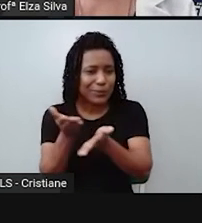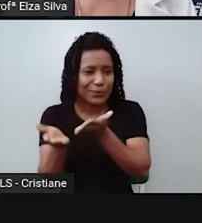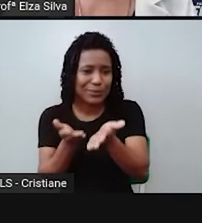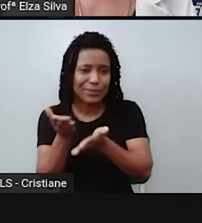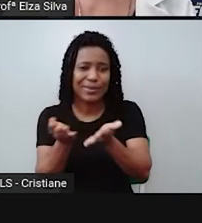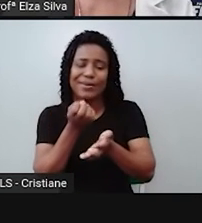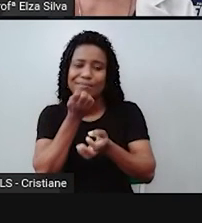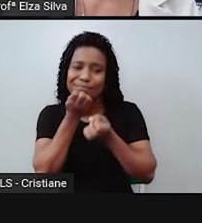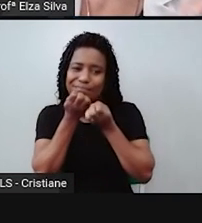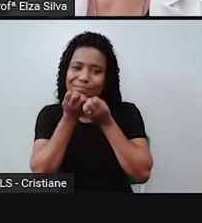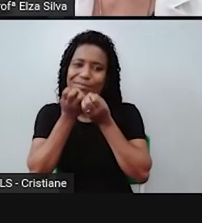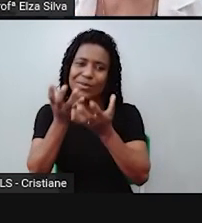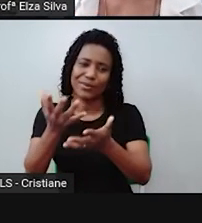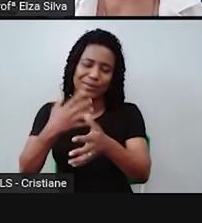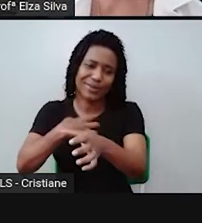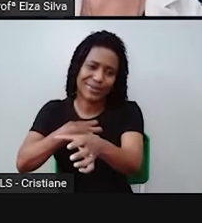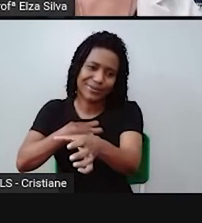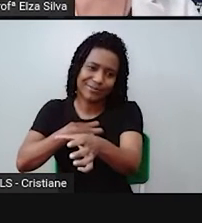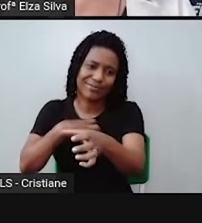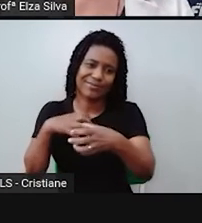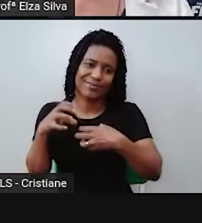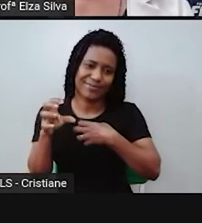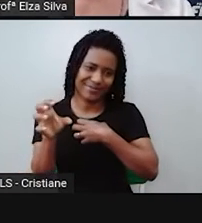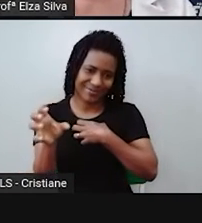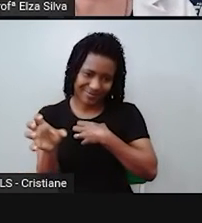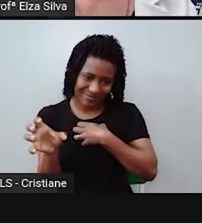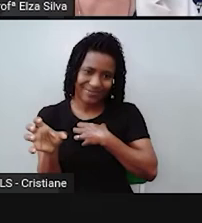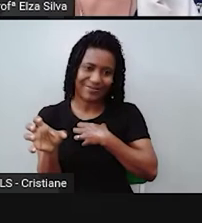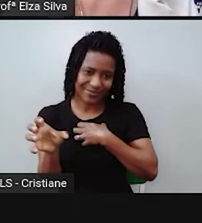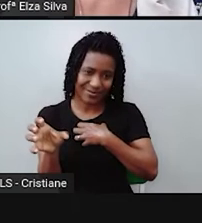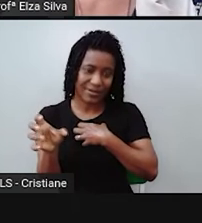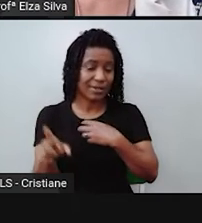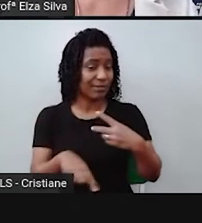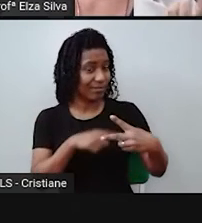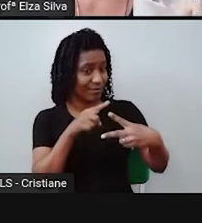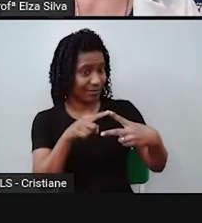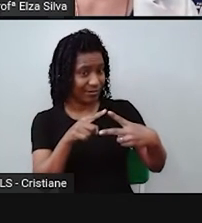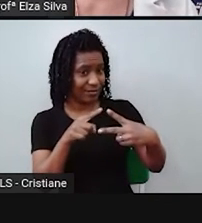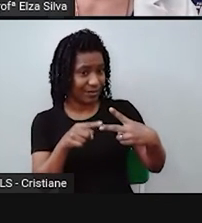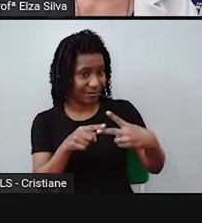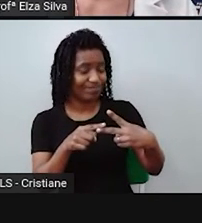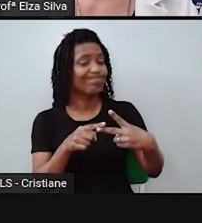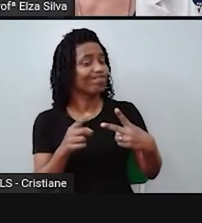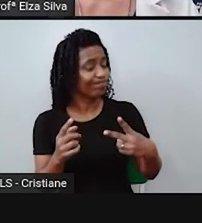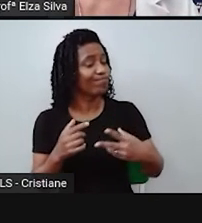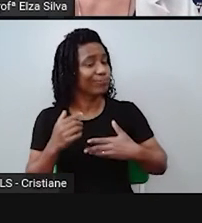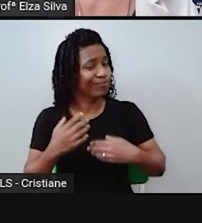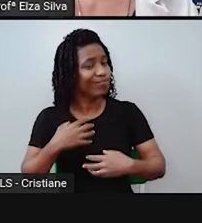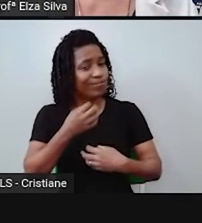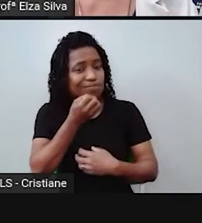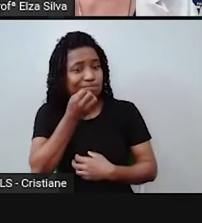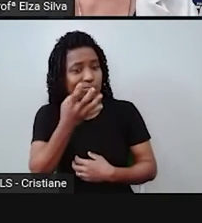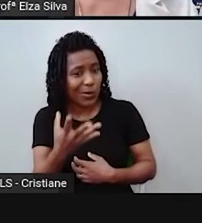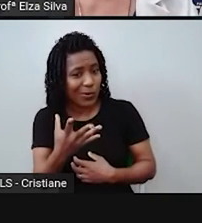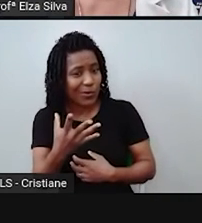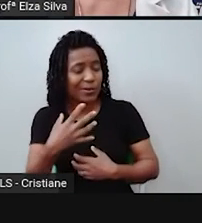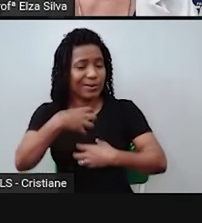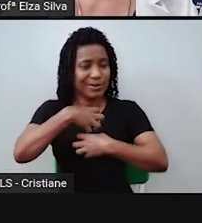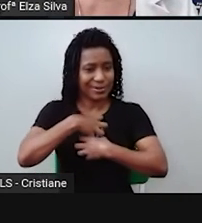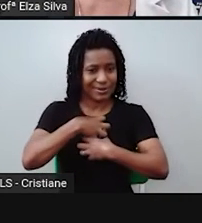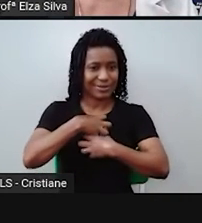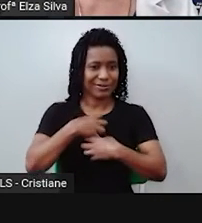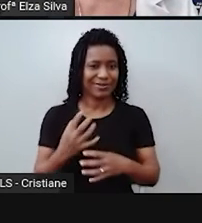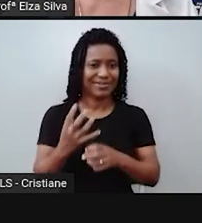adicionando generous and sensitive. In this case,